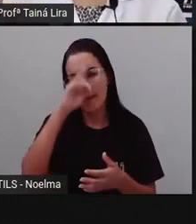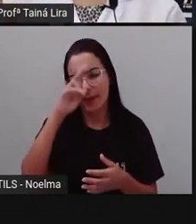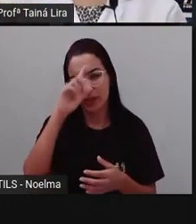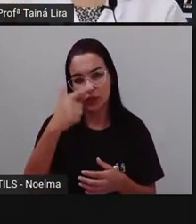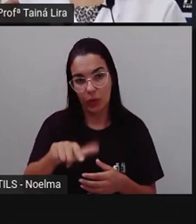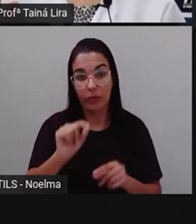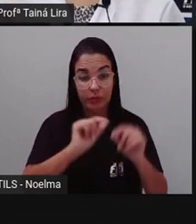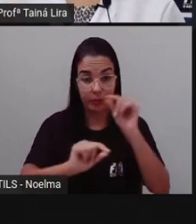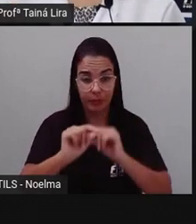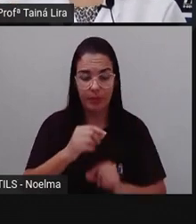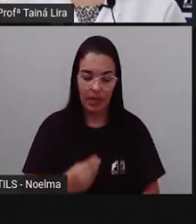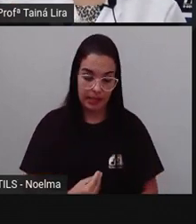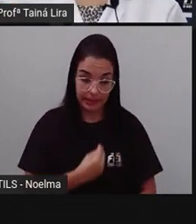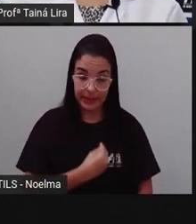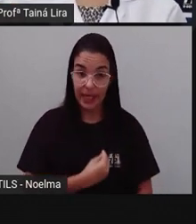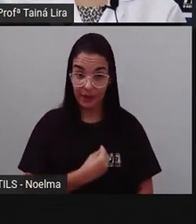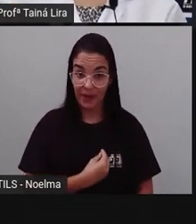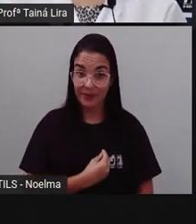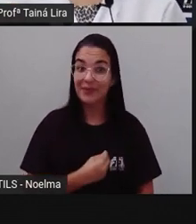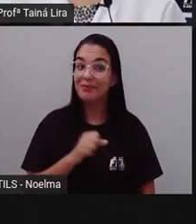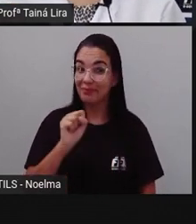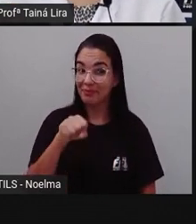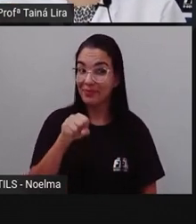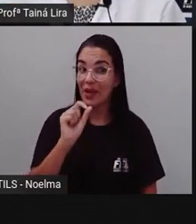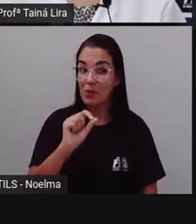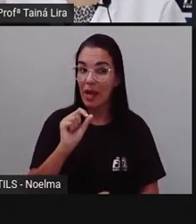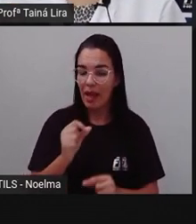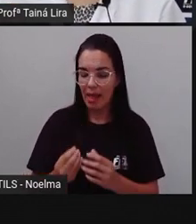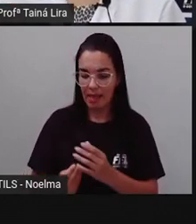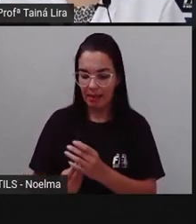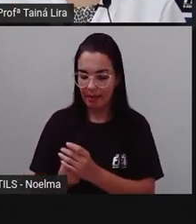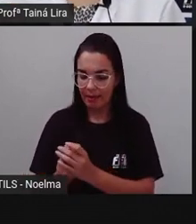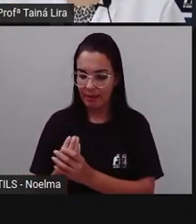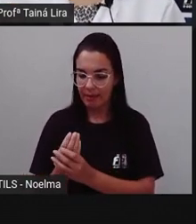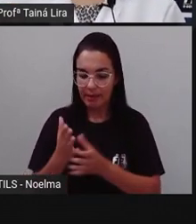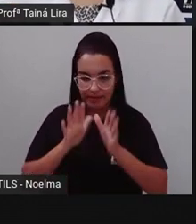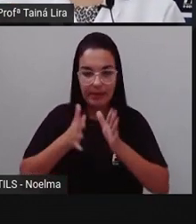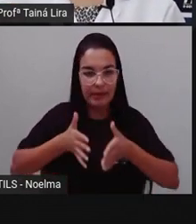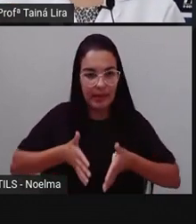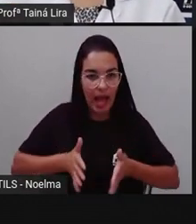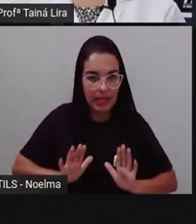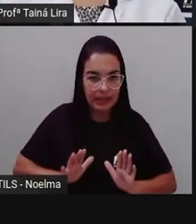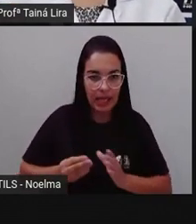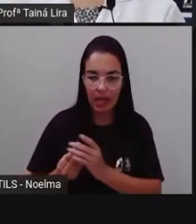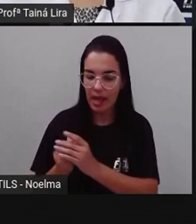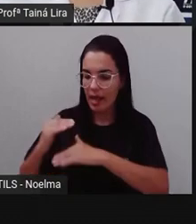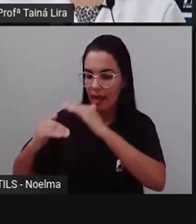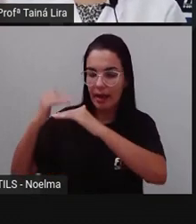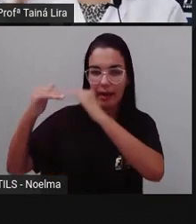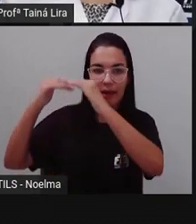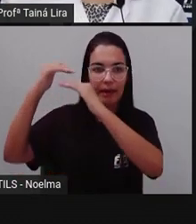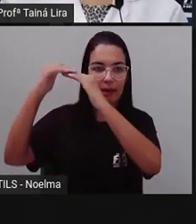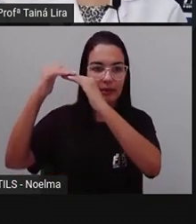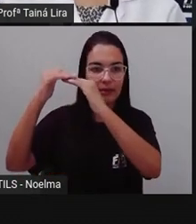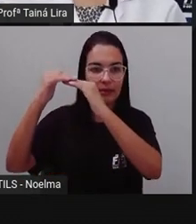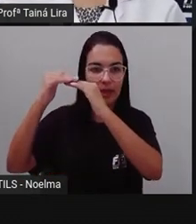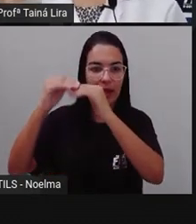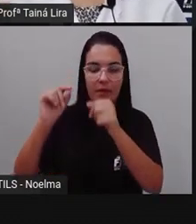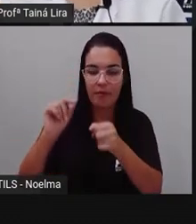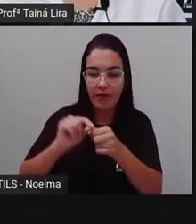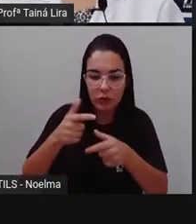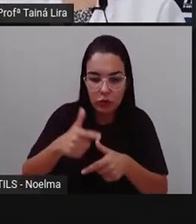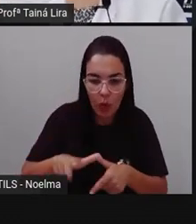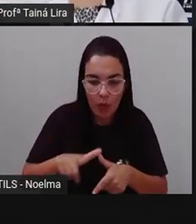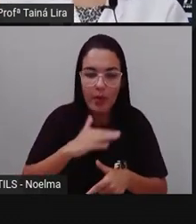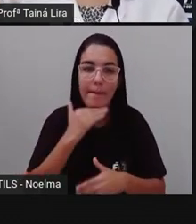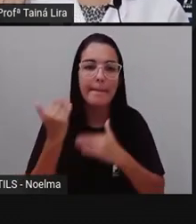seres vivos são aqueles que nascem, crescem, se reproduzem e morrem, Como os animais e as plantas,